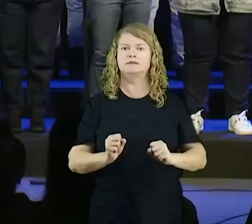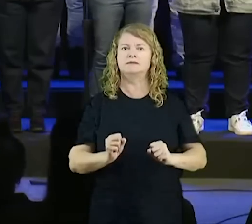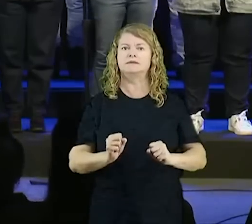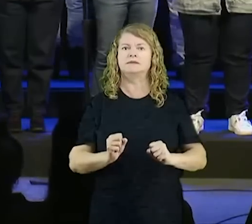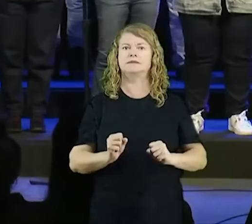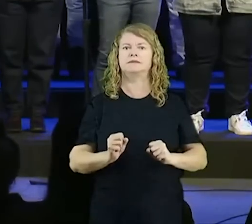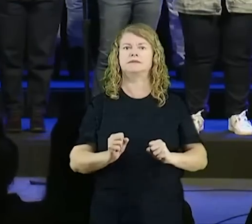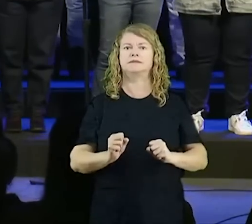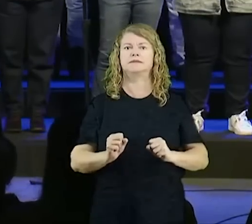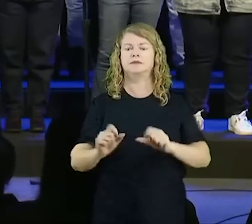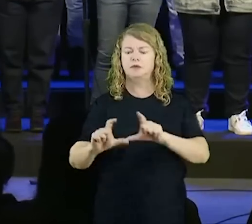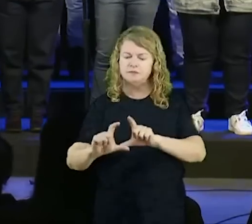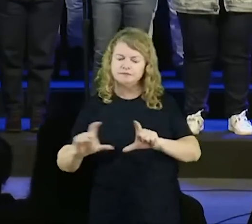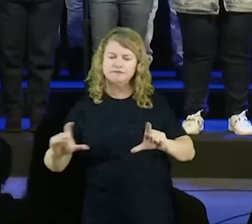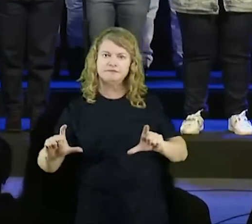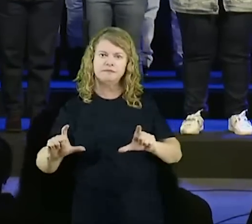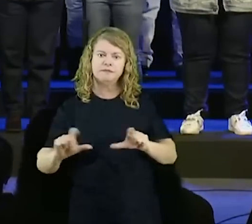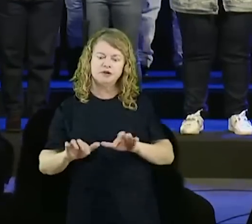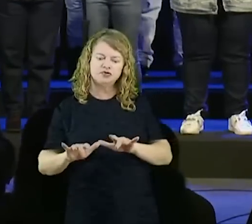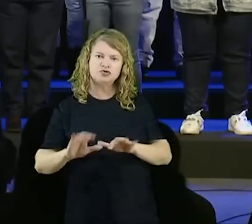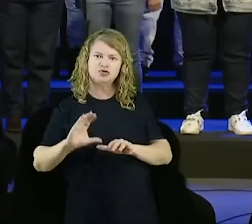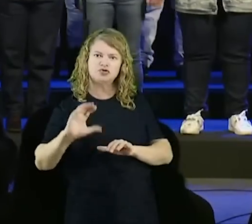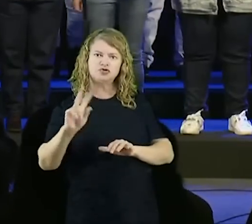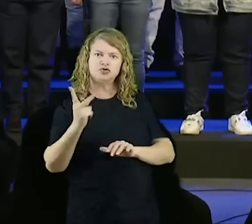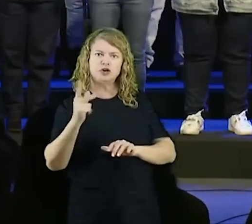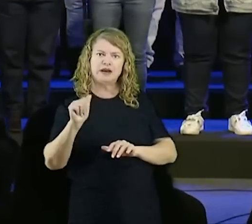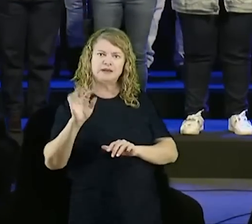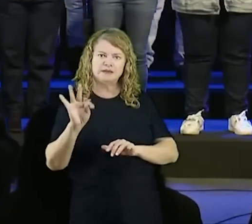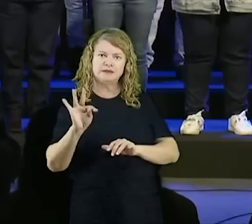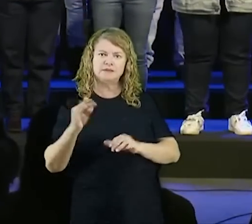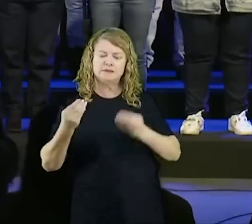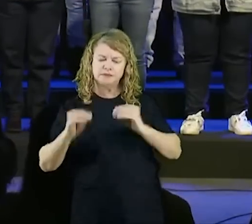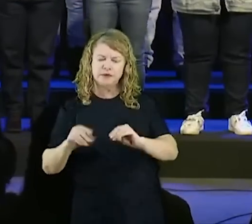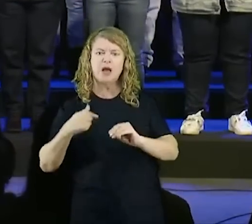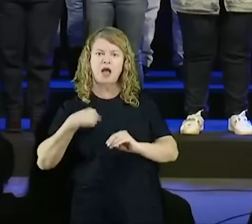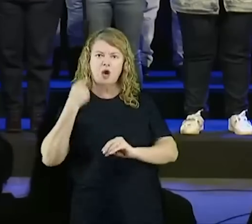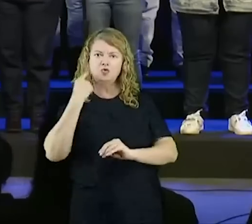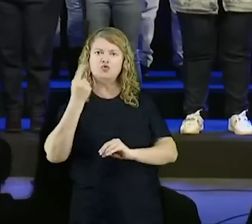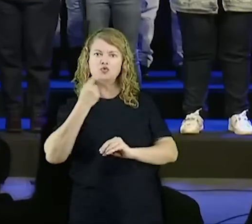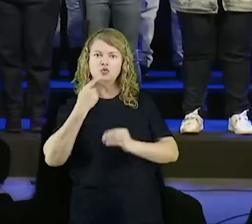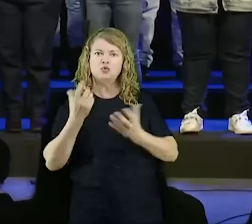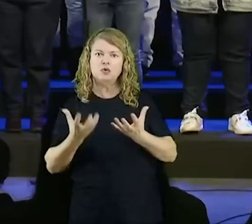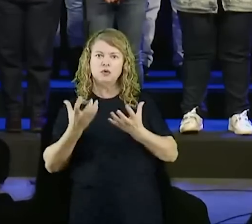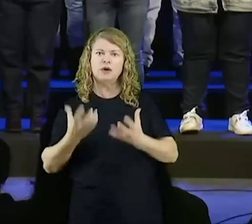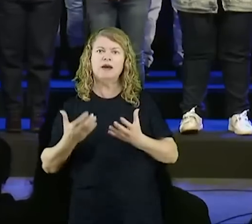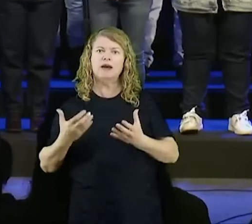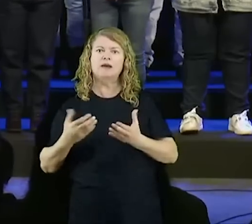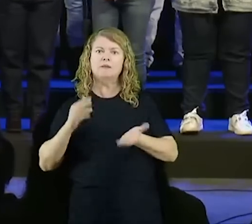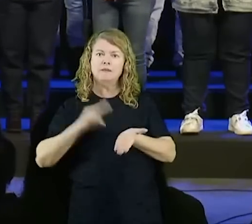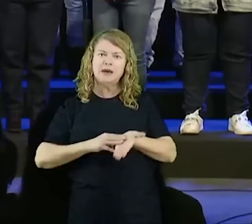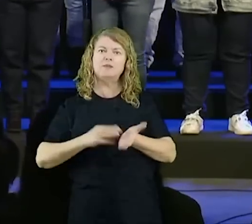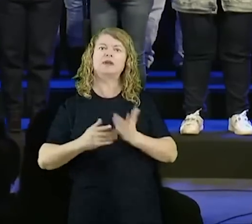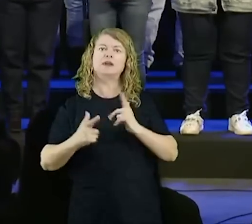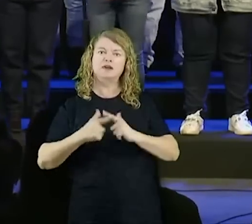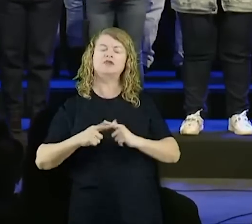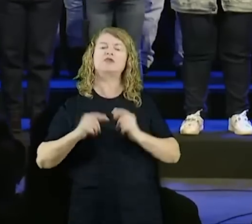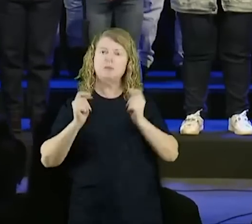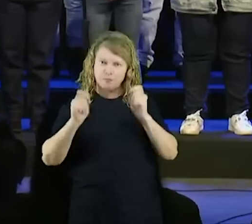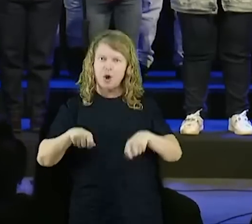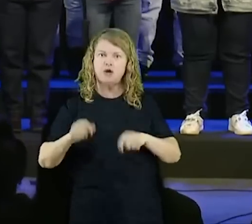vocês, a direção, para que vocês, sejam absorvidos, sejam parte, desse corpo de Cristo, amém?